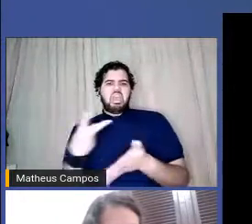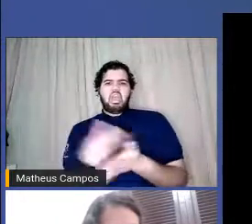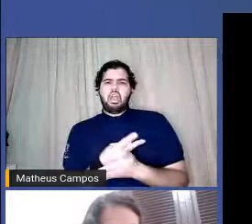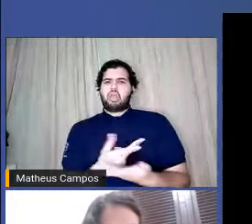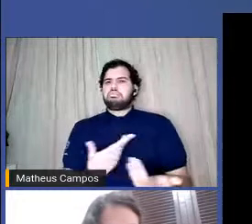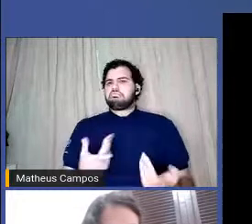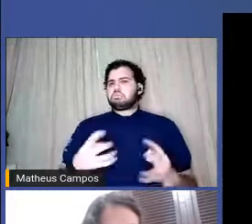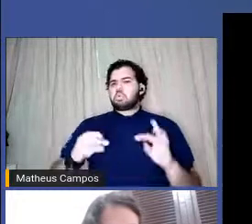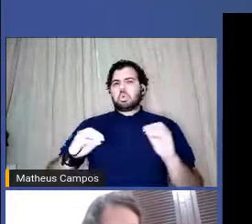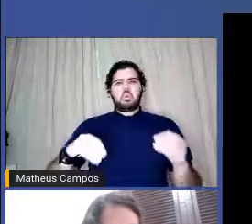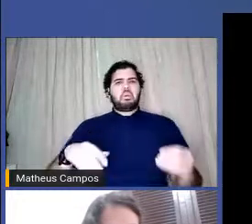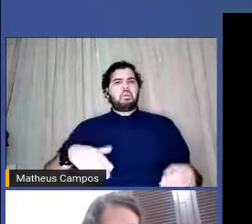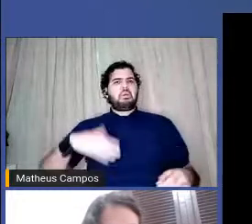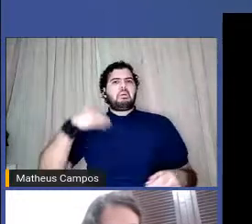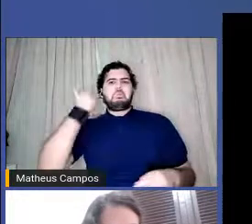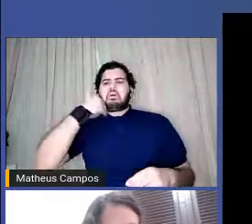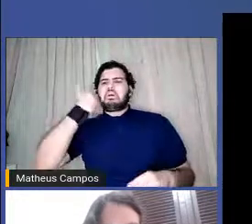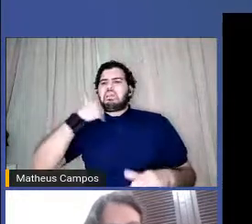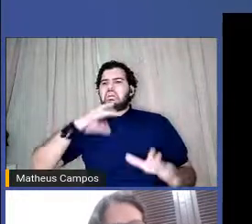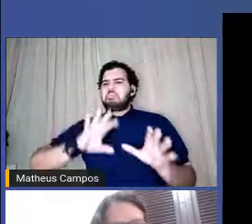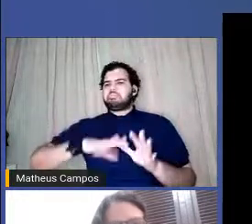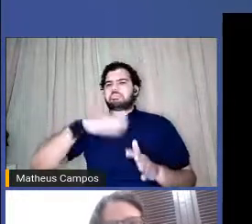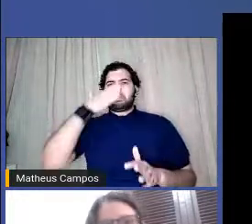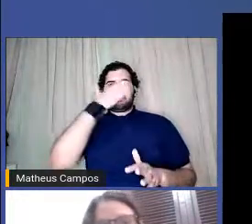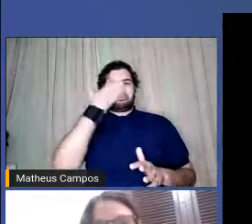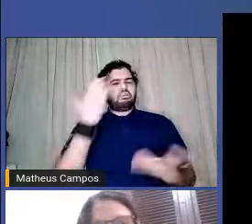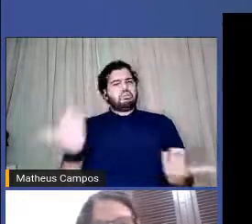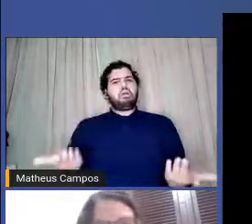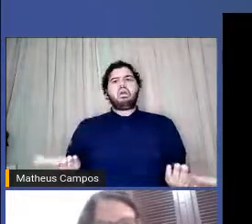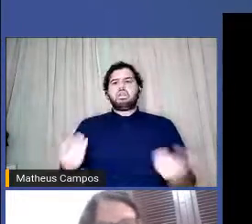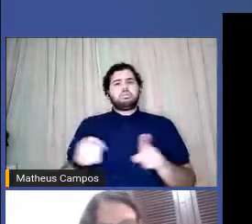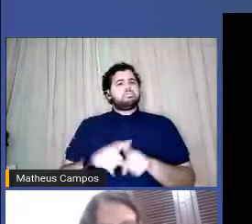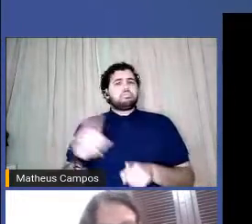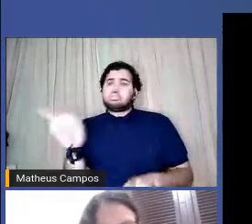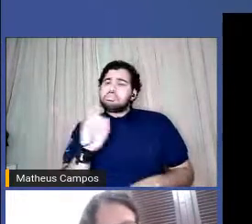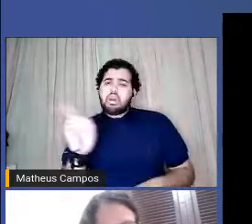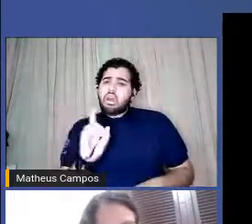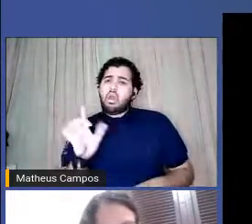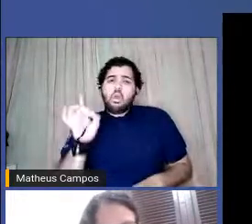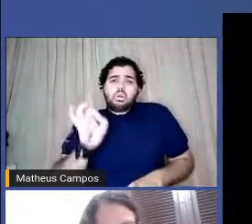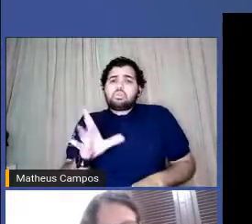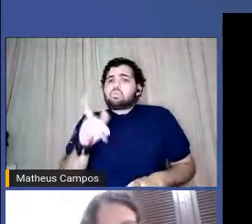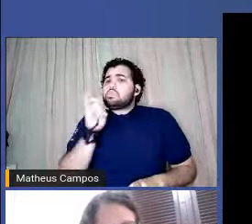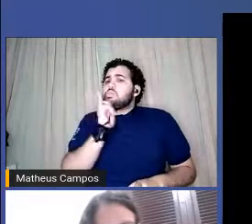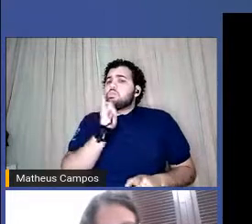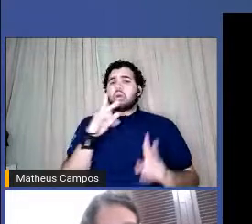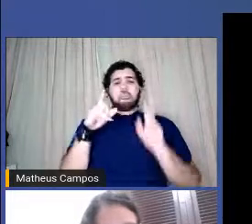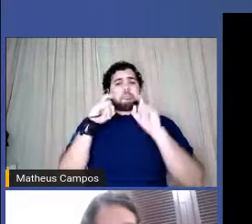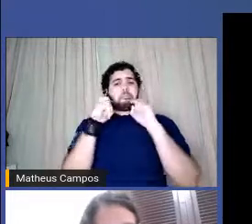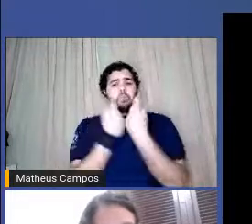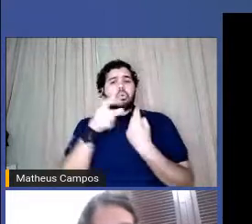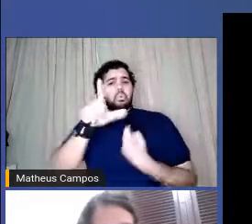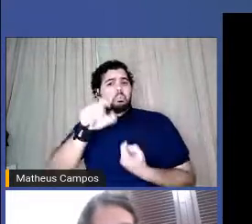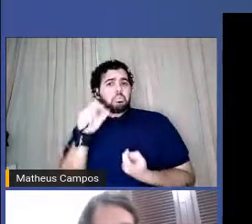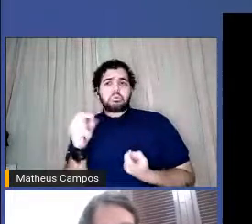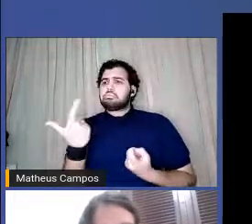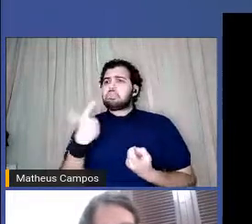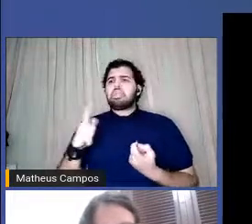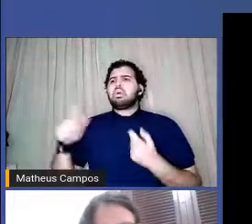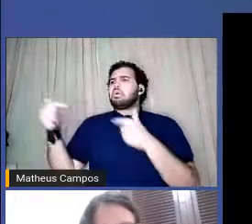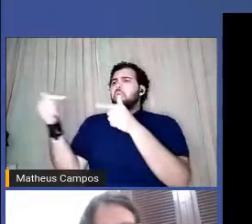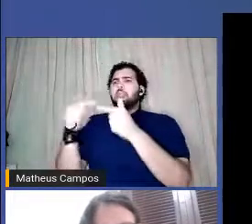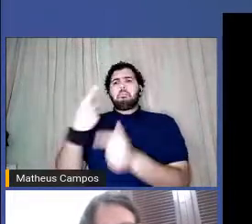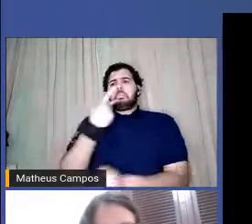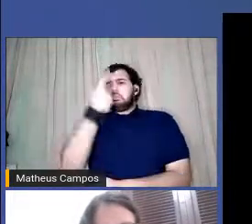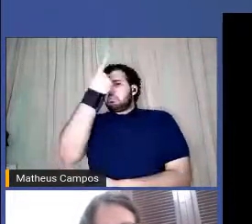safadeza, como libertinagem, né, e às vezes não é, só mesmo questão de escolha, ninguém tem nada a ver com isso, né, mas às vezes a gente